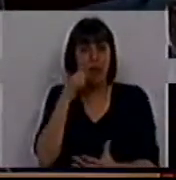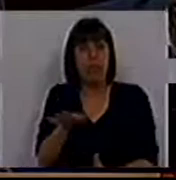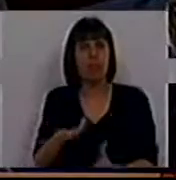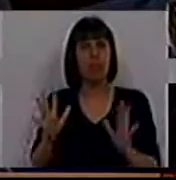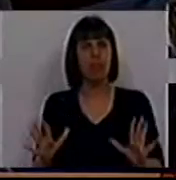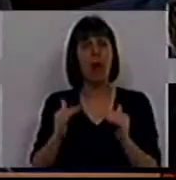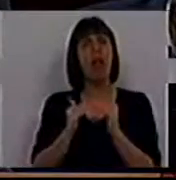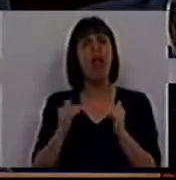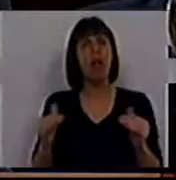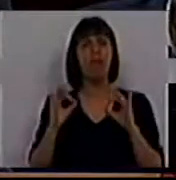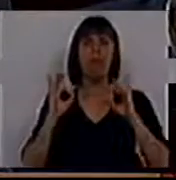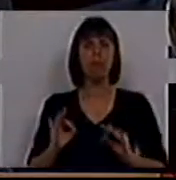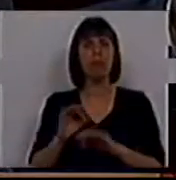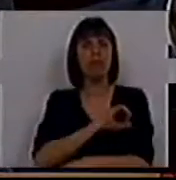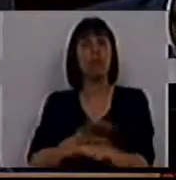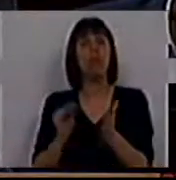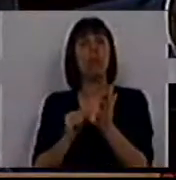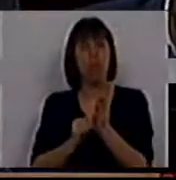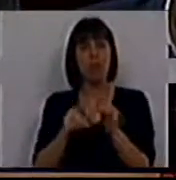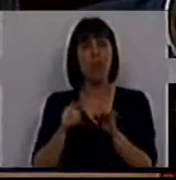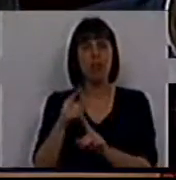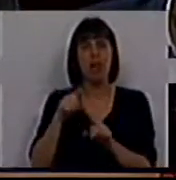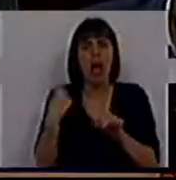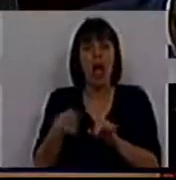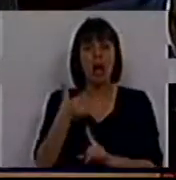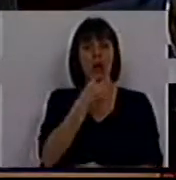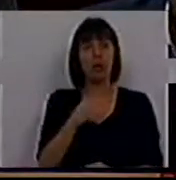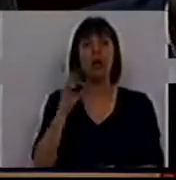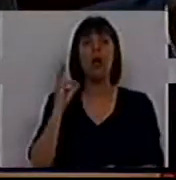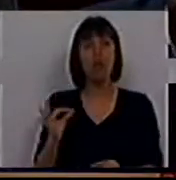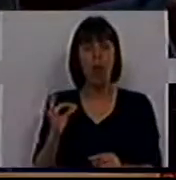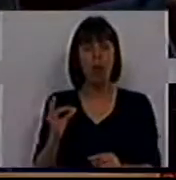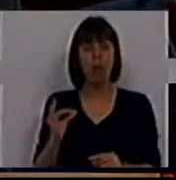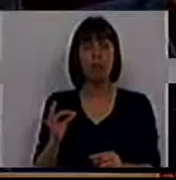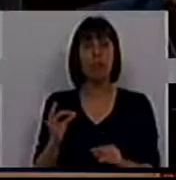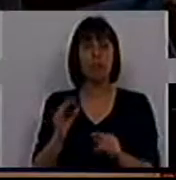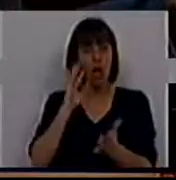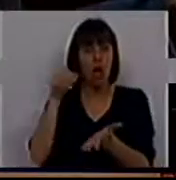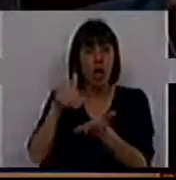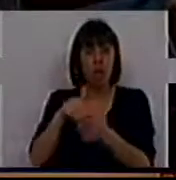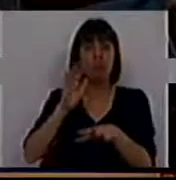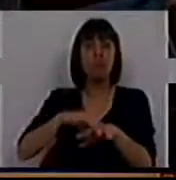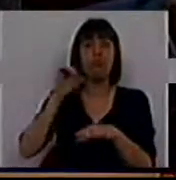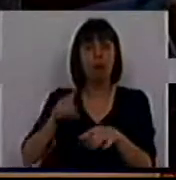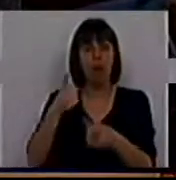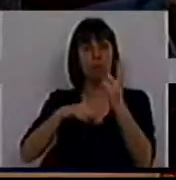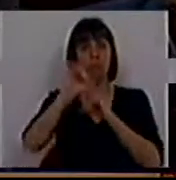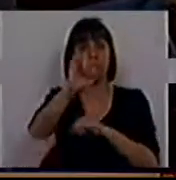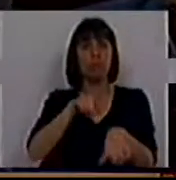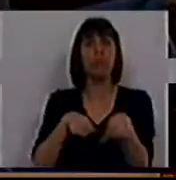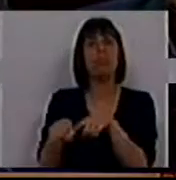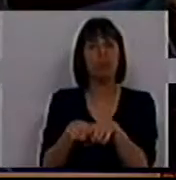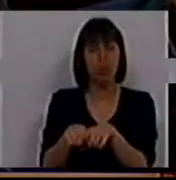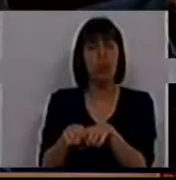e os níveis de pobreza são os de 2004 e são resultado da vossa